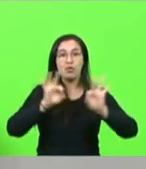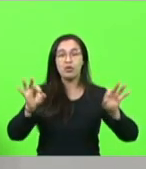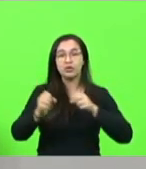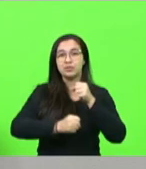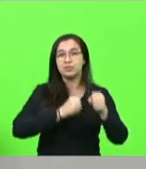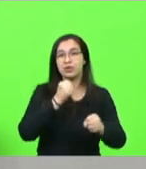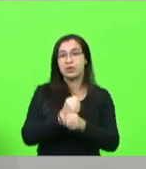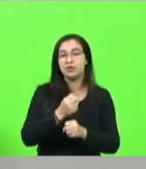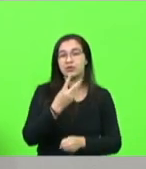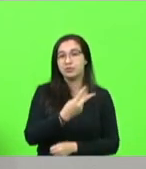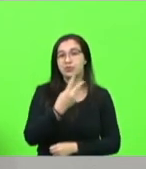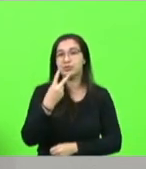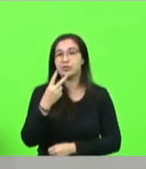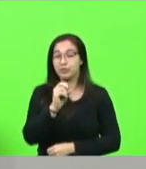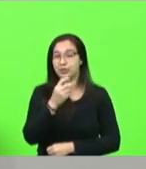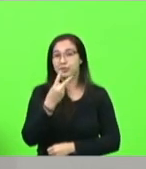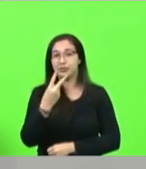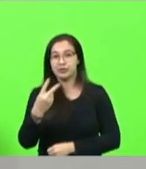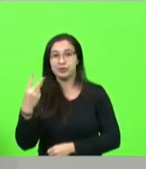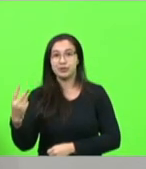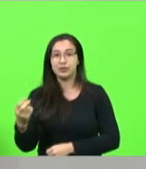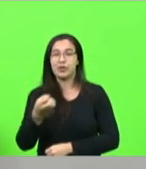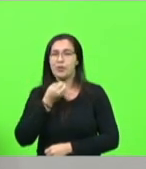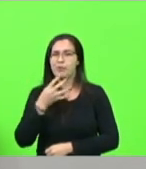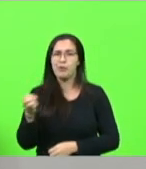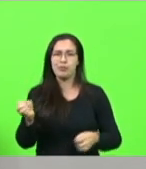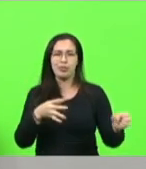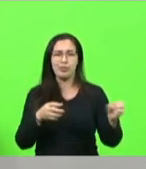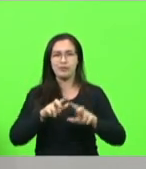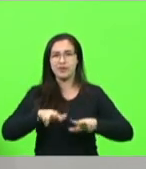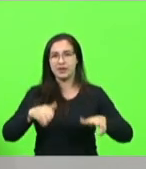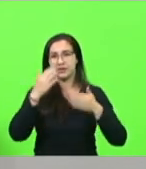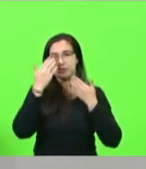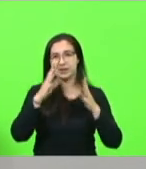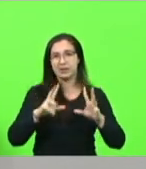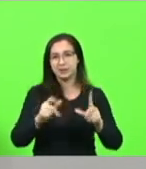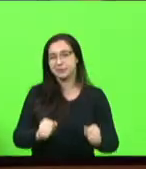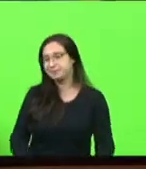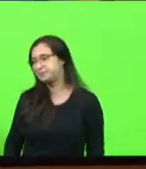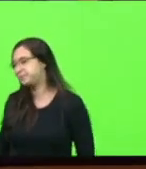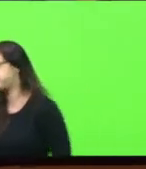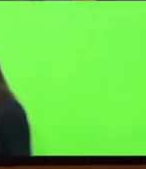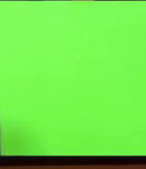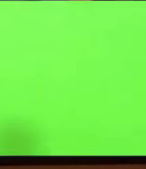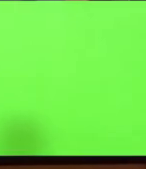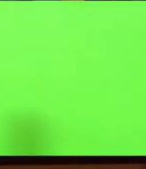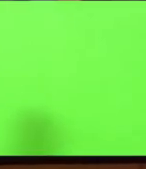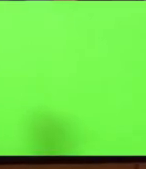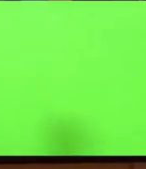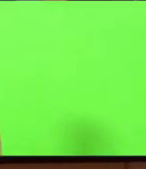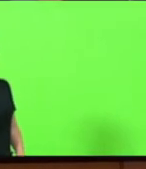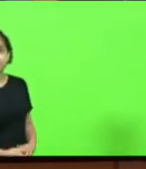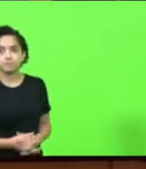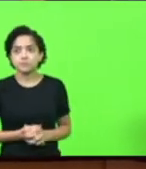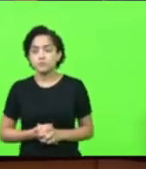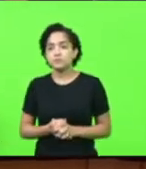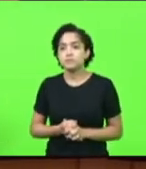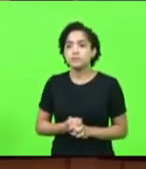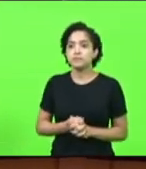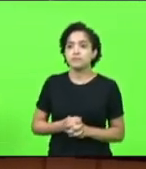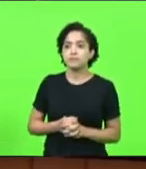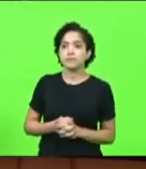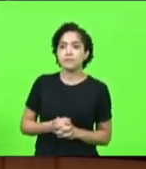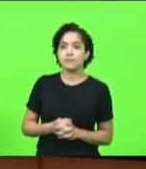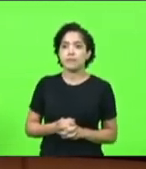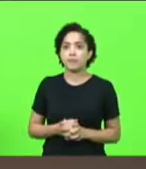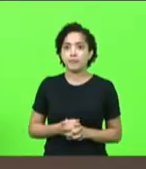2022 cheio de boas novidades. Muito obrigado a todos. Eu peço para que vossa excelência fique aí na tribuna. Nós vamos ouvir o